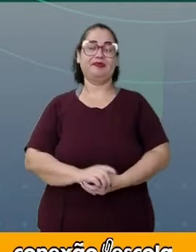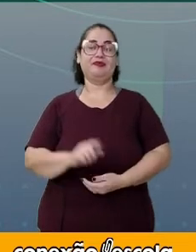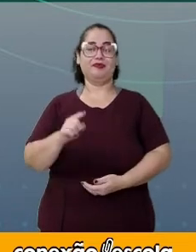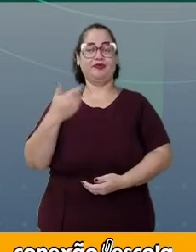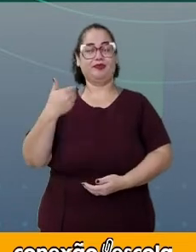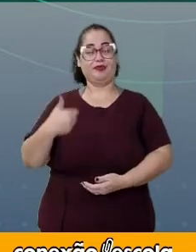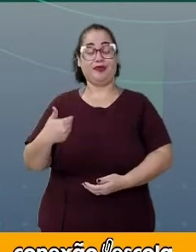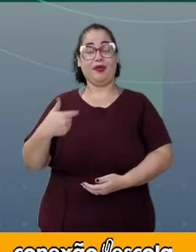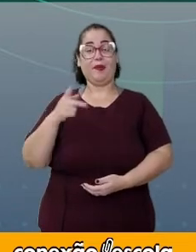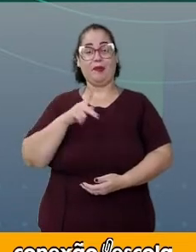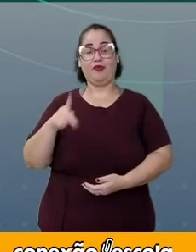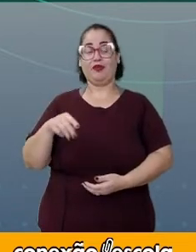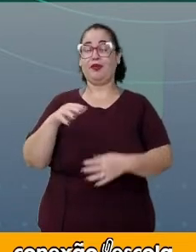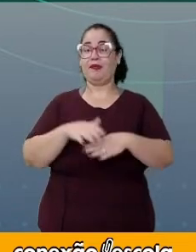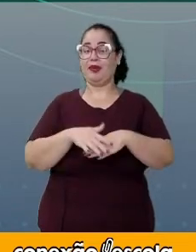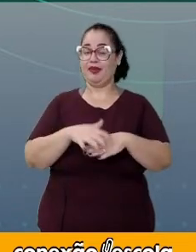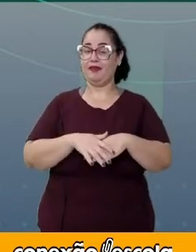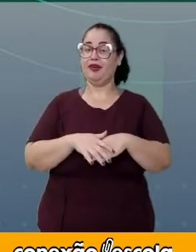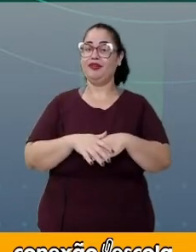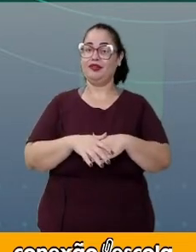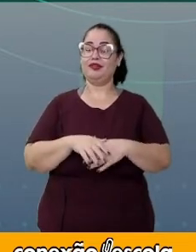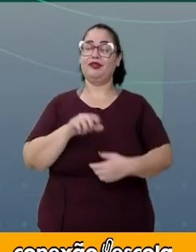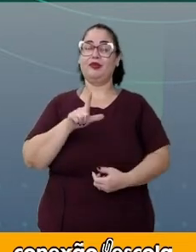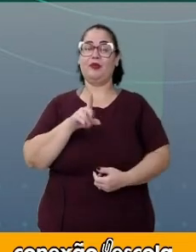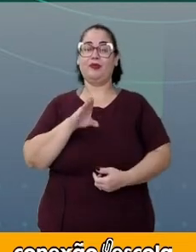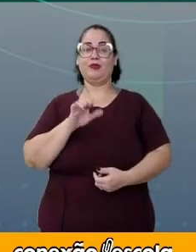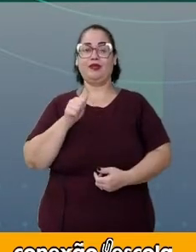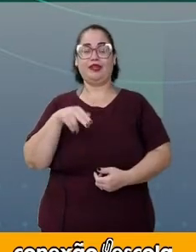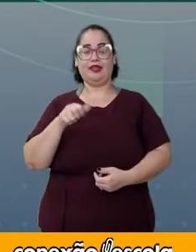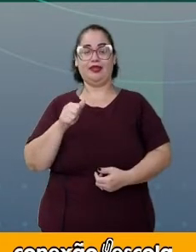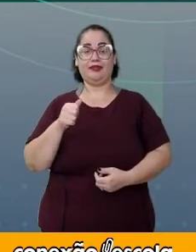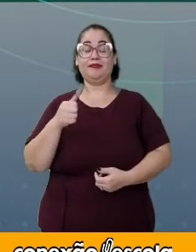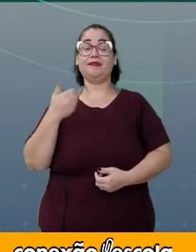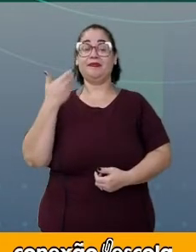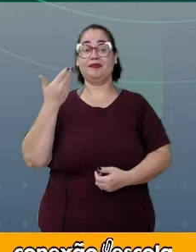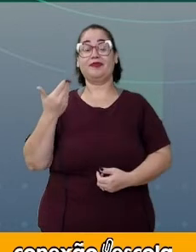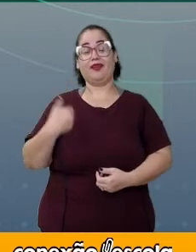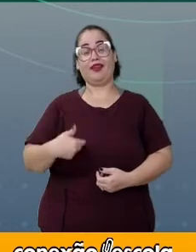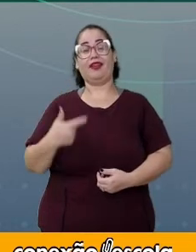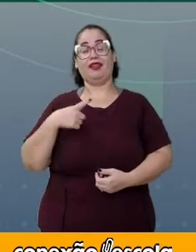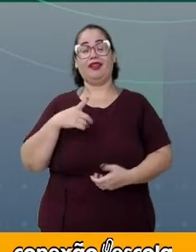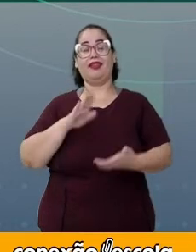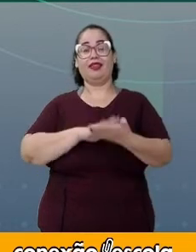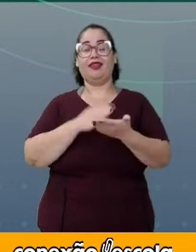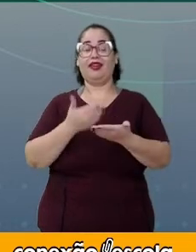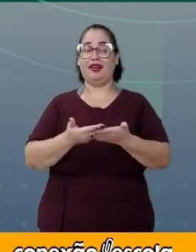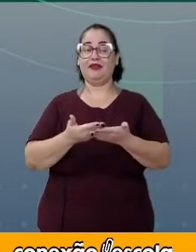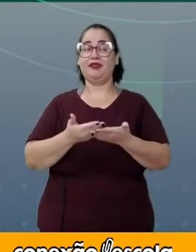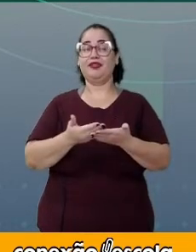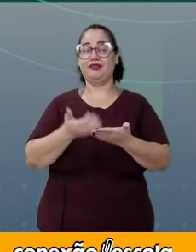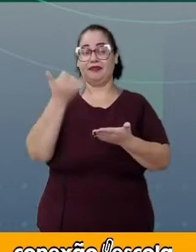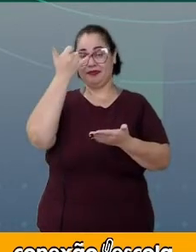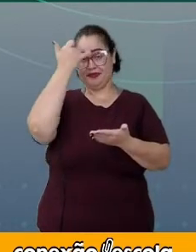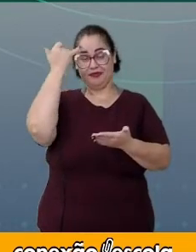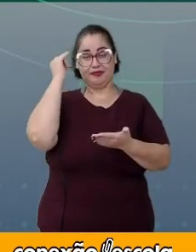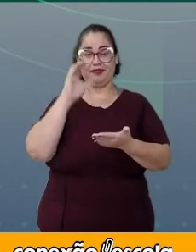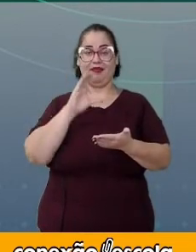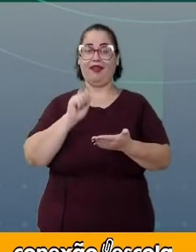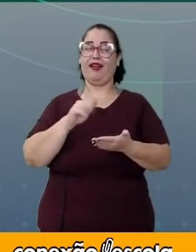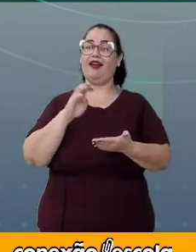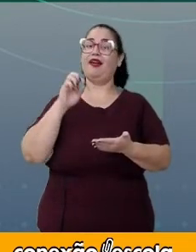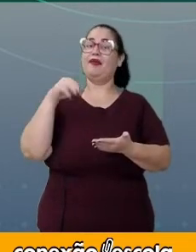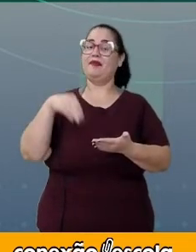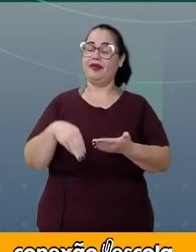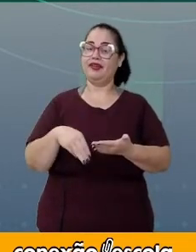sabem, eu sou a professora de matemática, Luciana. Ao meu lado, a nossa querida intérprete, Carmen.